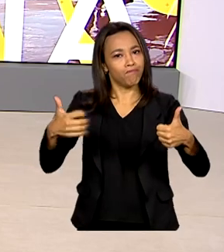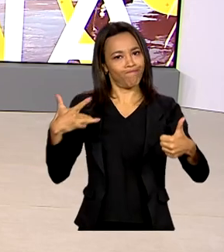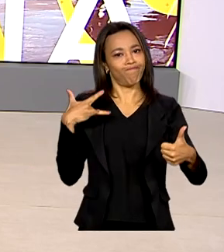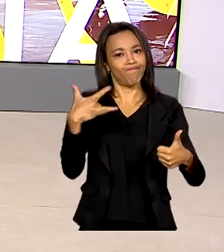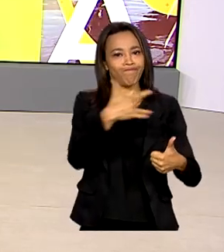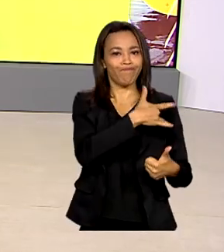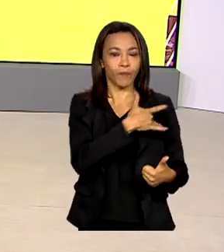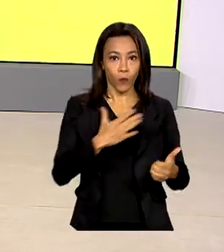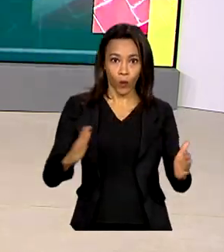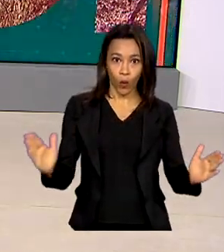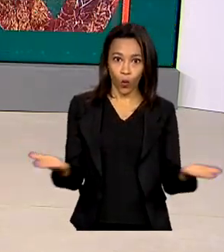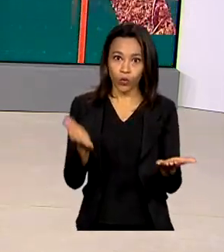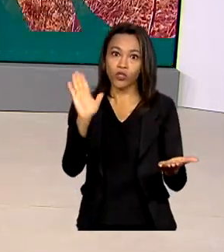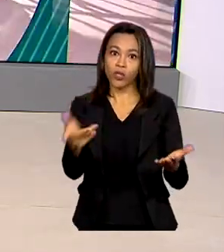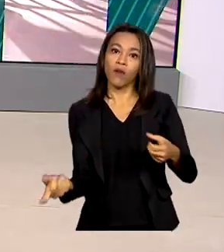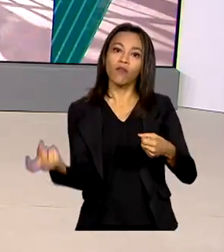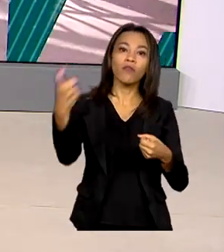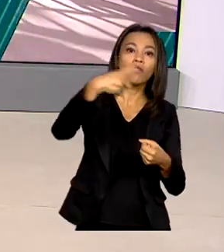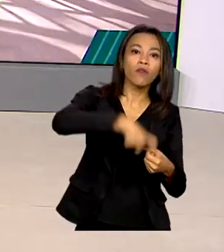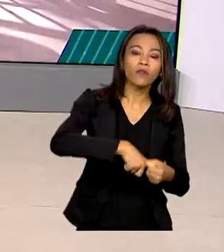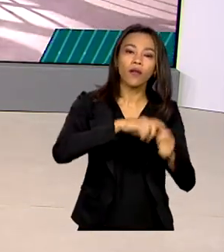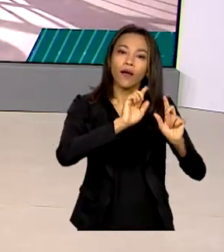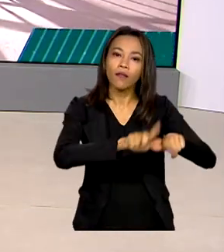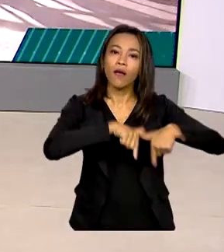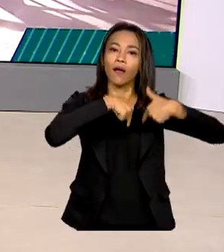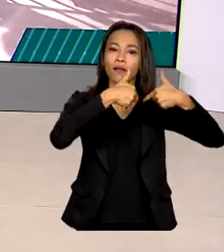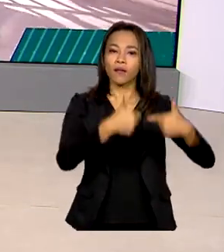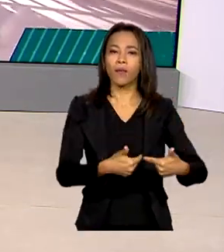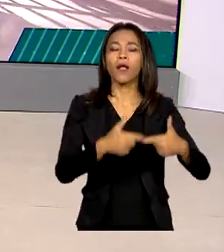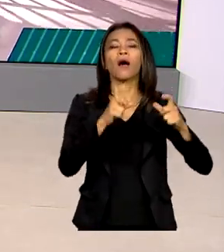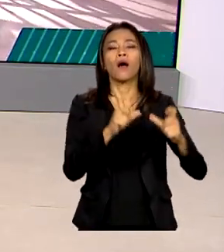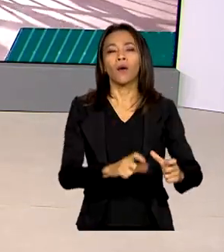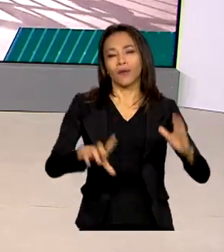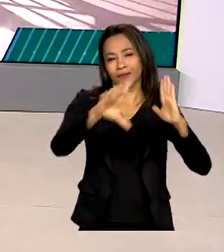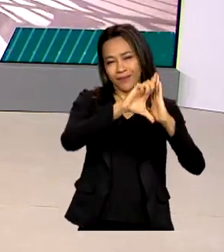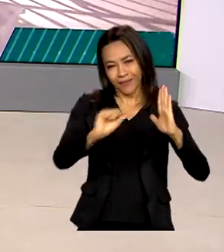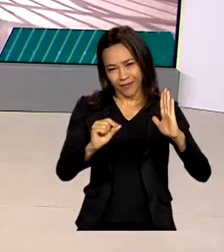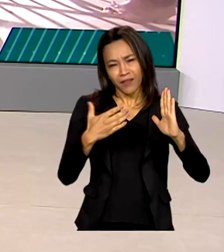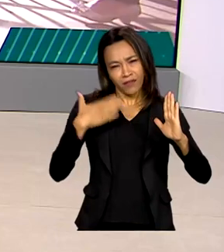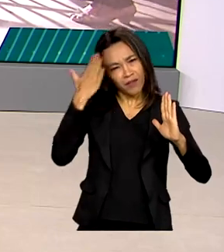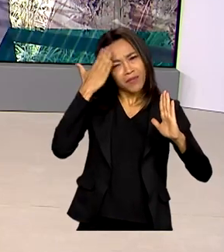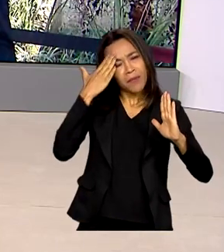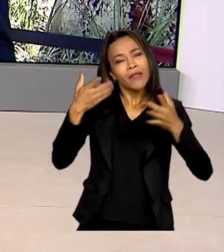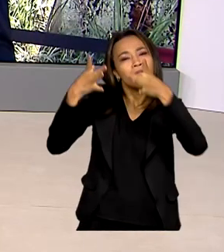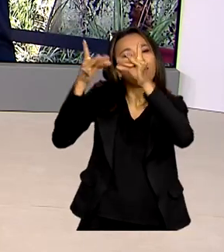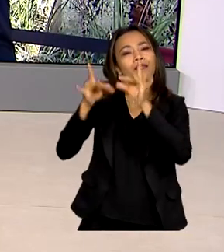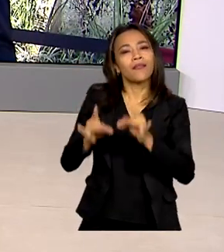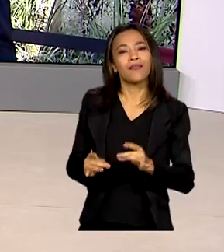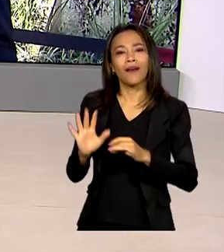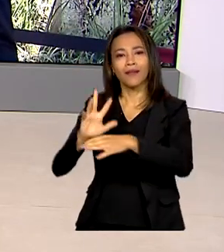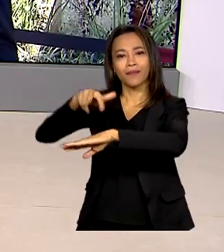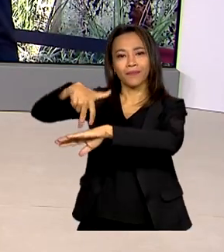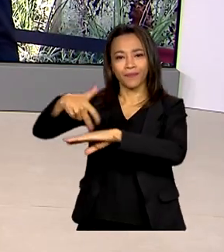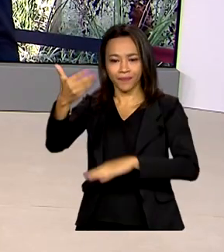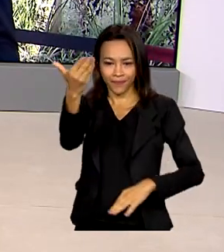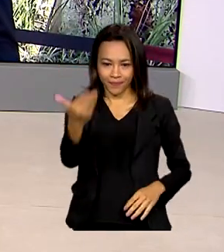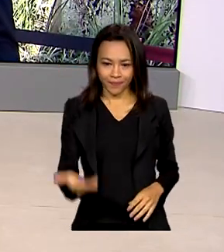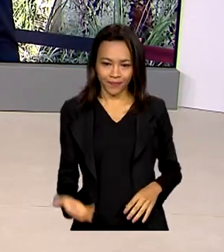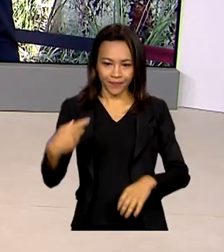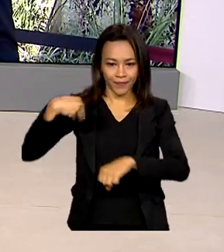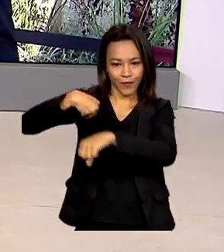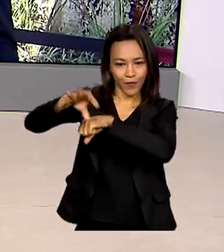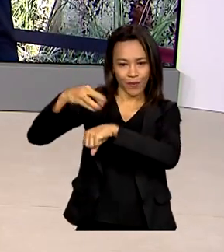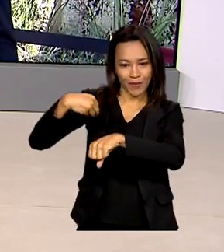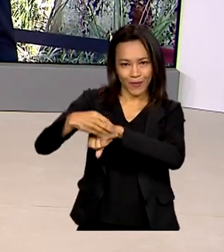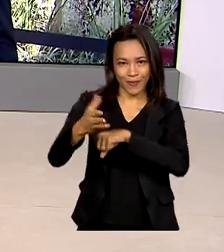hoje já deve voltar a despachar do Palácio do Planalto. Vamos saber os detalhes com o repórter Glauco de Queiroz, que tem mais informações pra